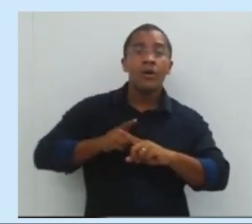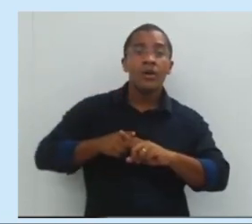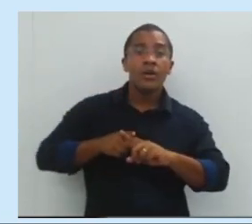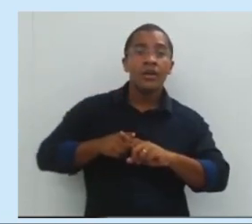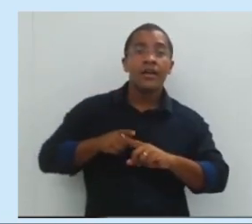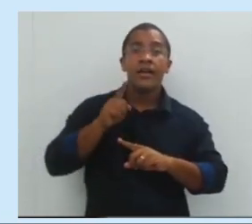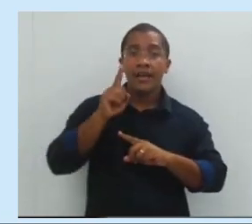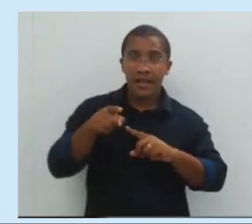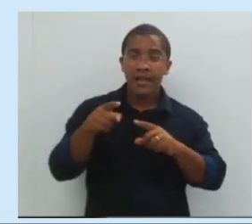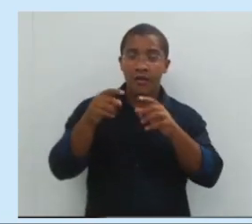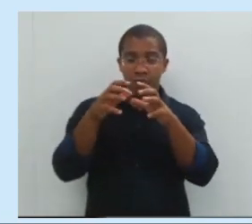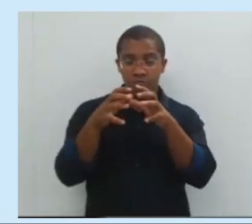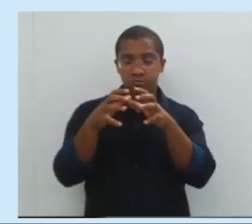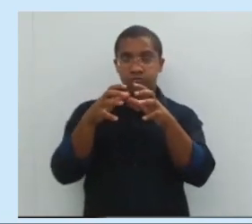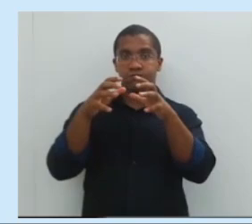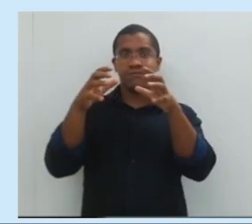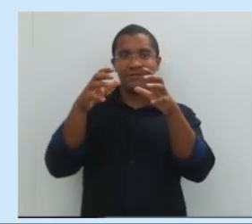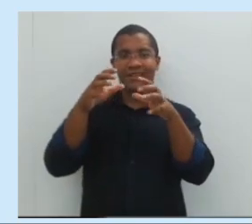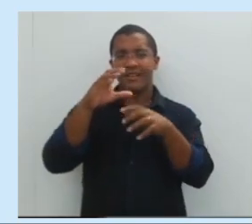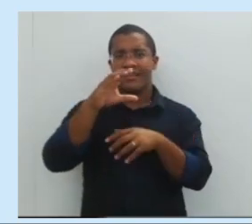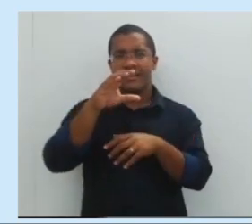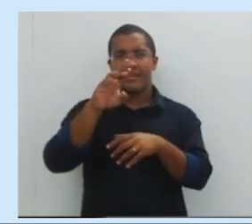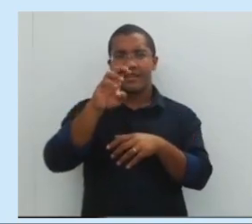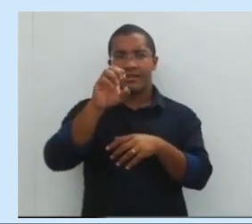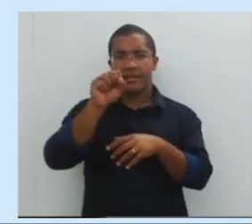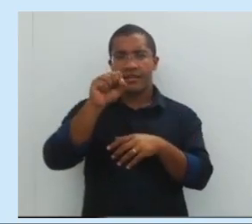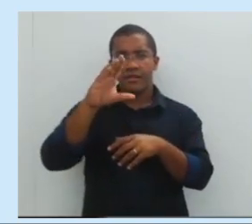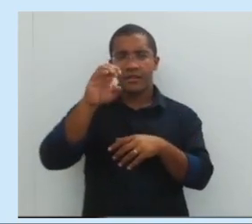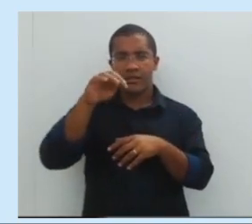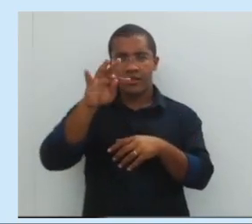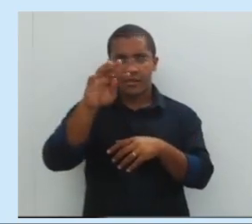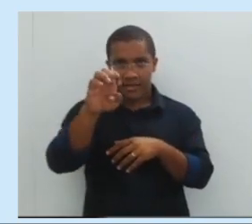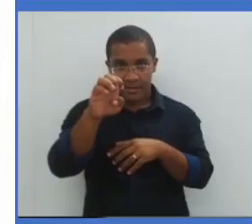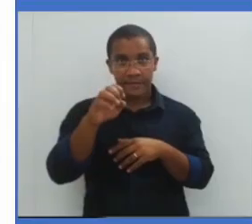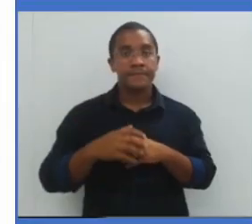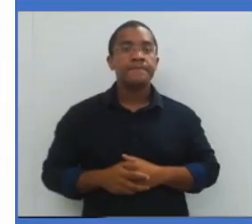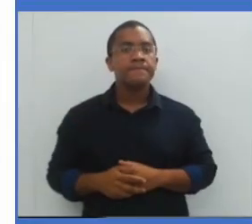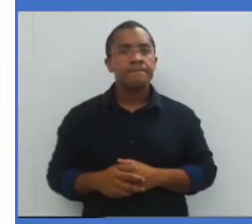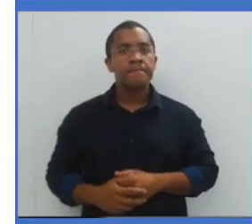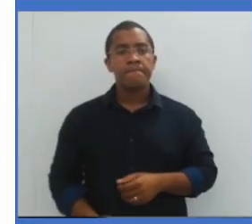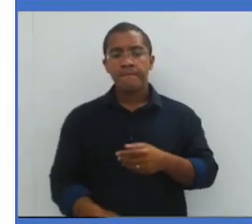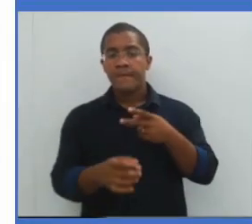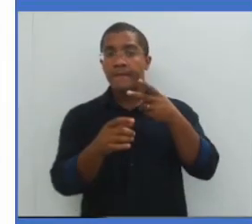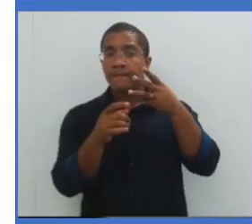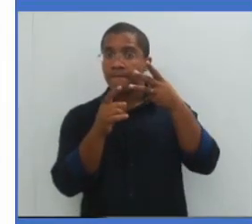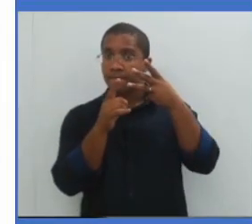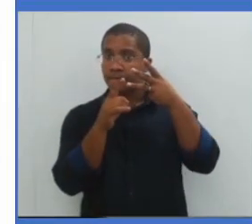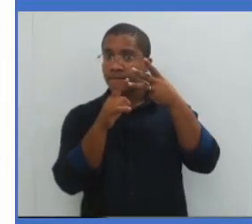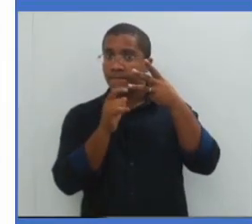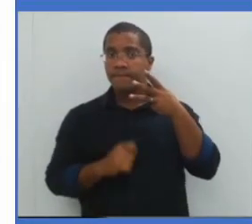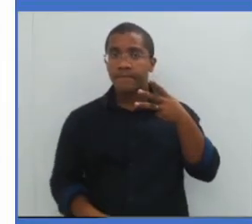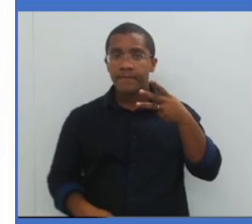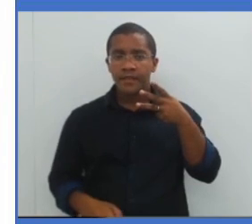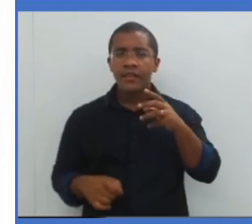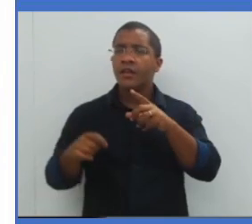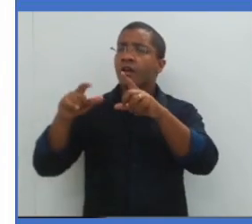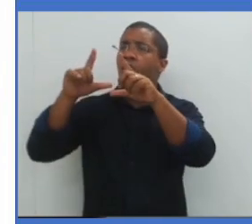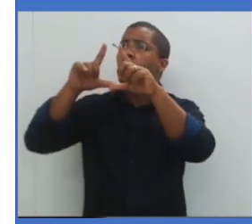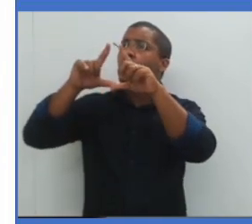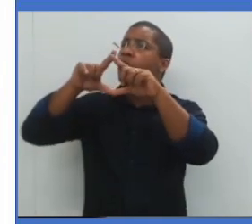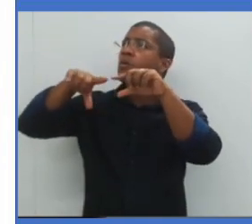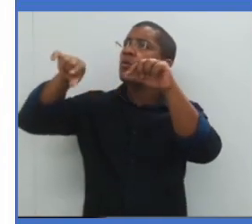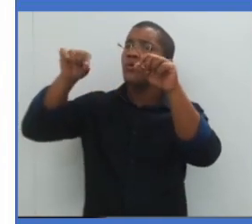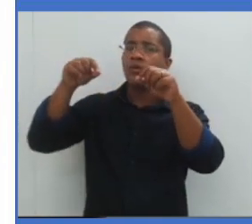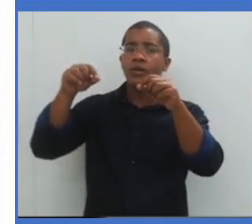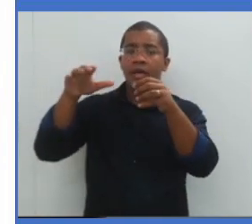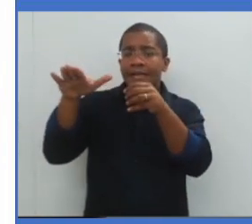porque a fase é crescente. Beleza? Terceira fase é a fase de lua